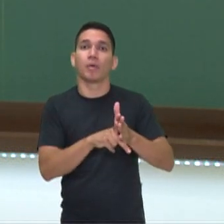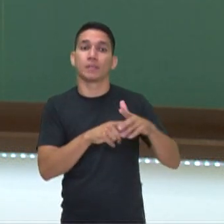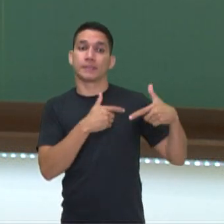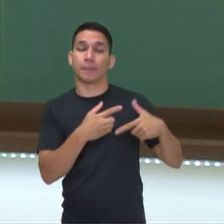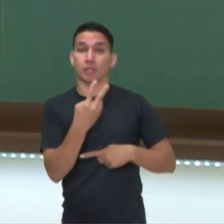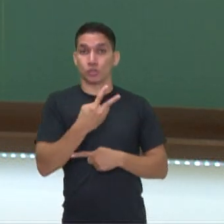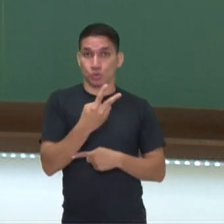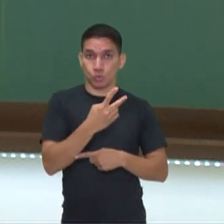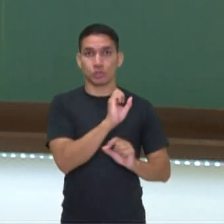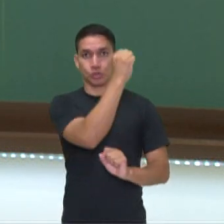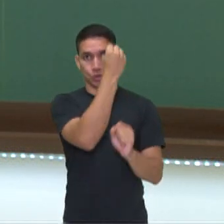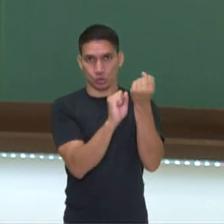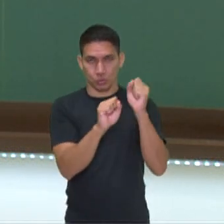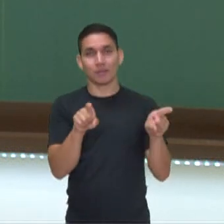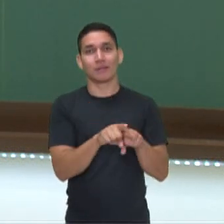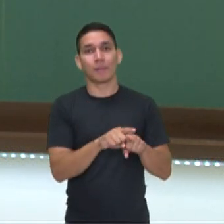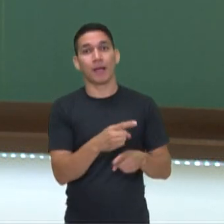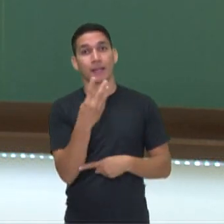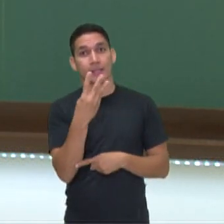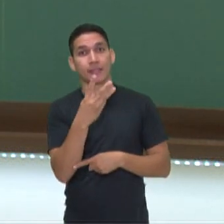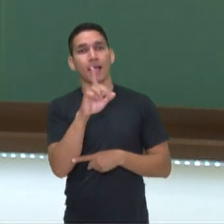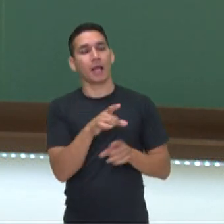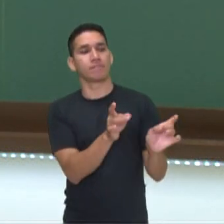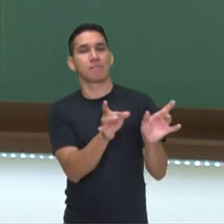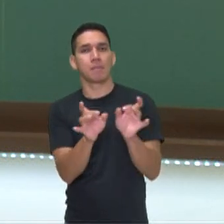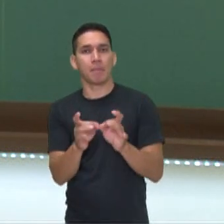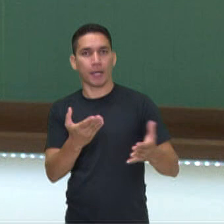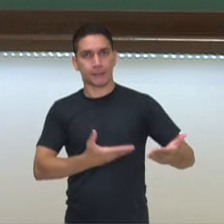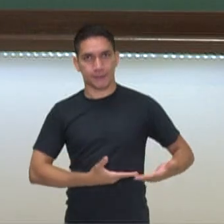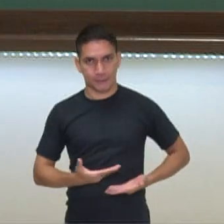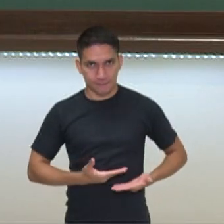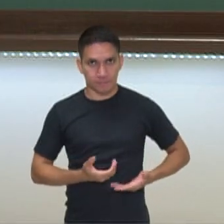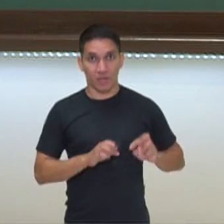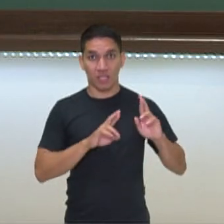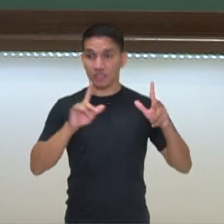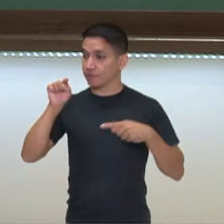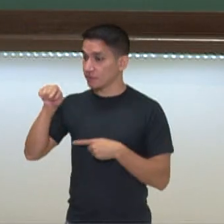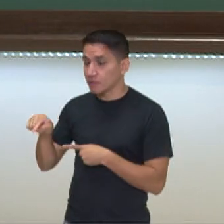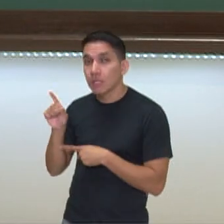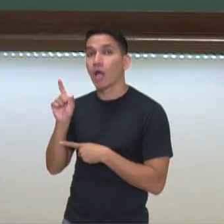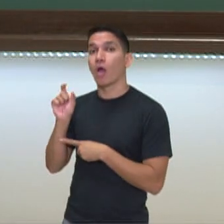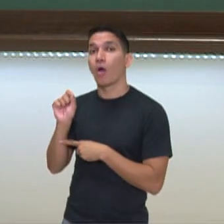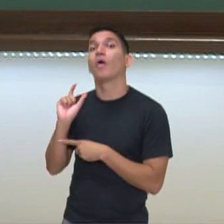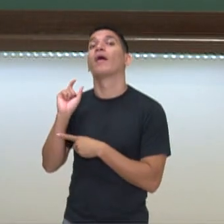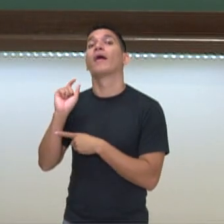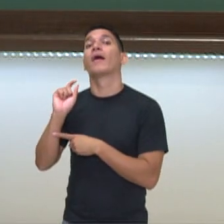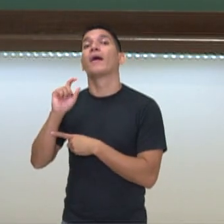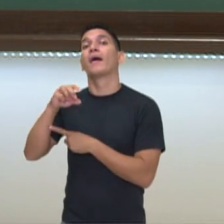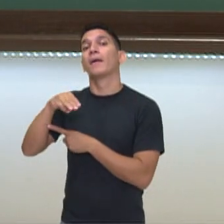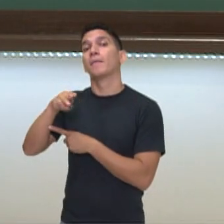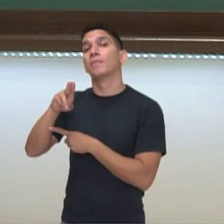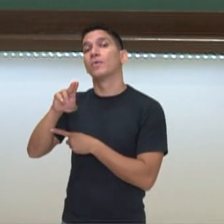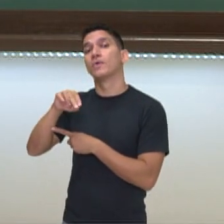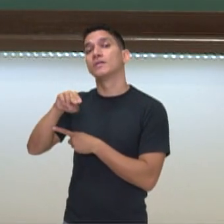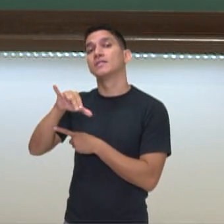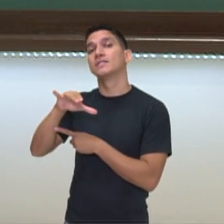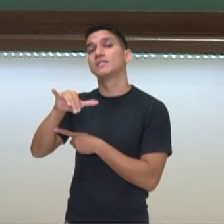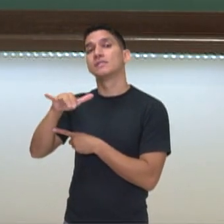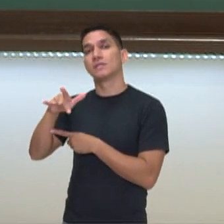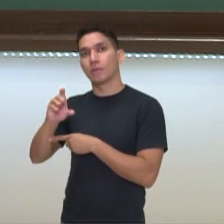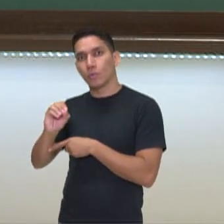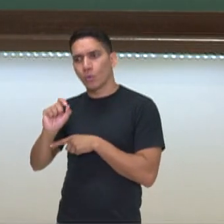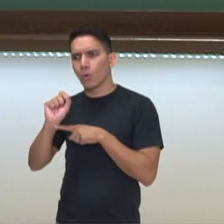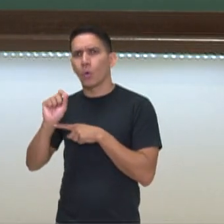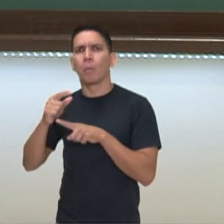indústrias e também do setor terciário, comércio e serviços. Diferente do que acontece quando estamos falando de município,